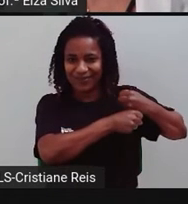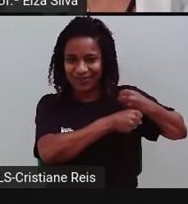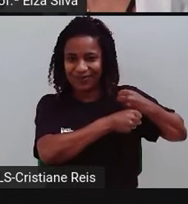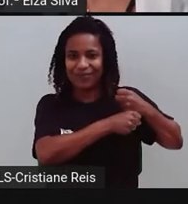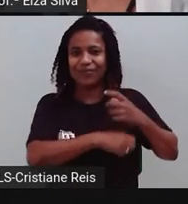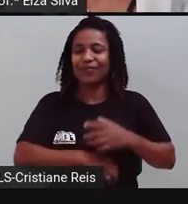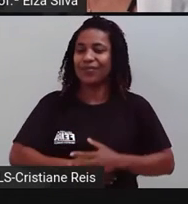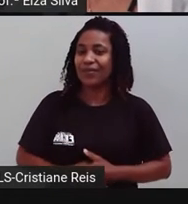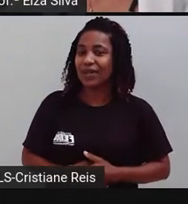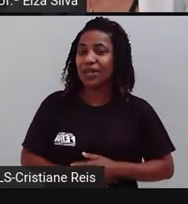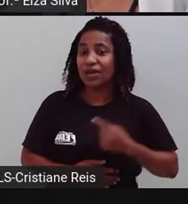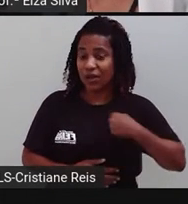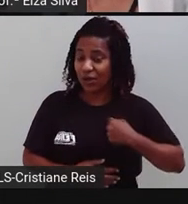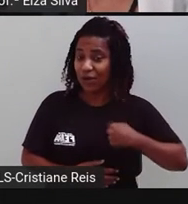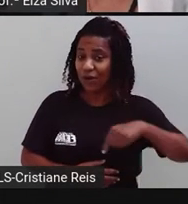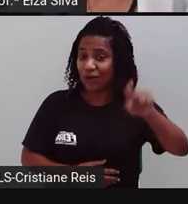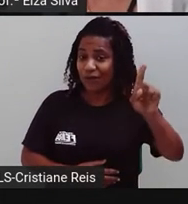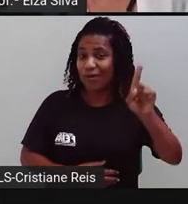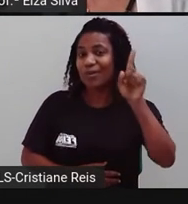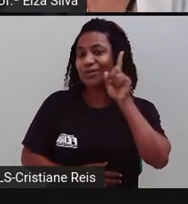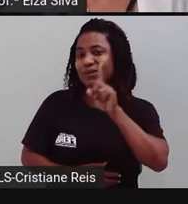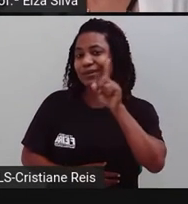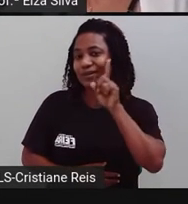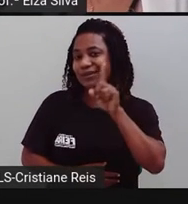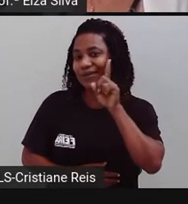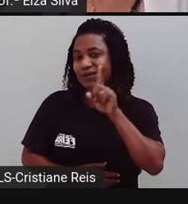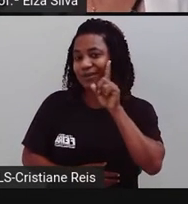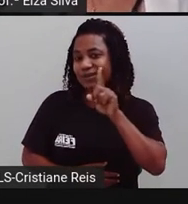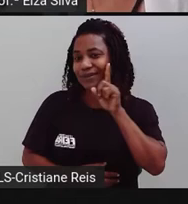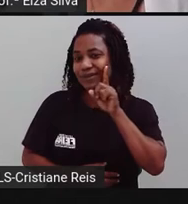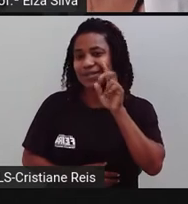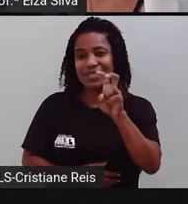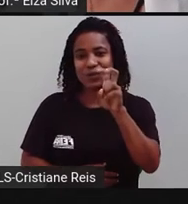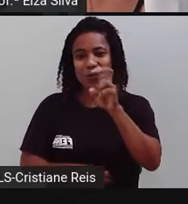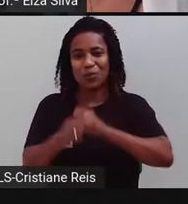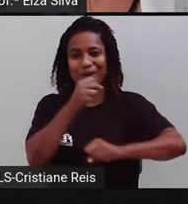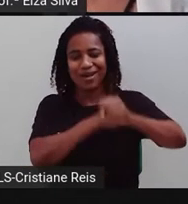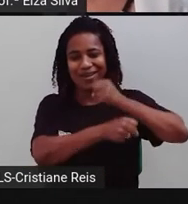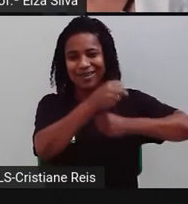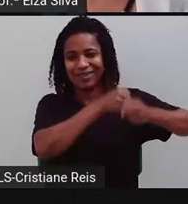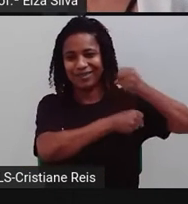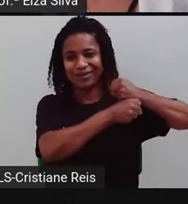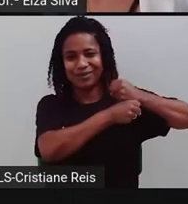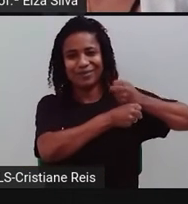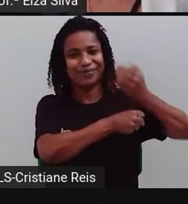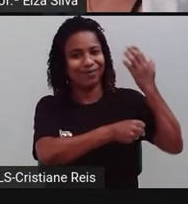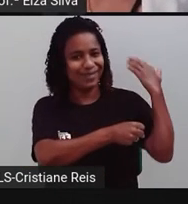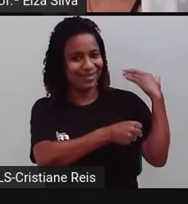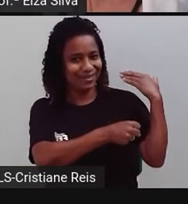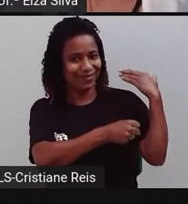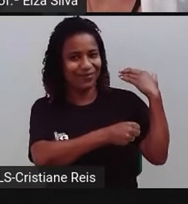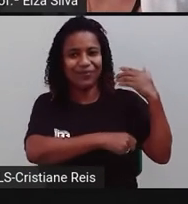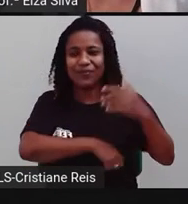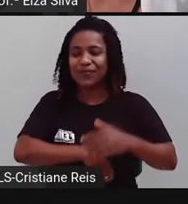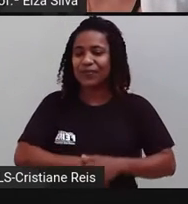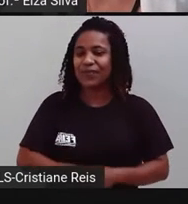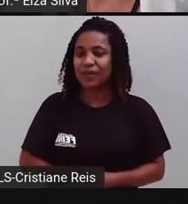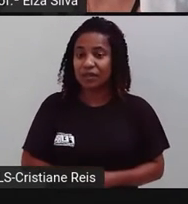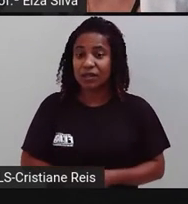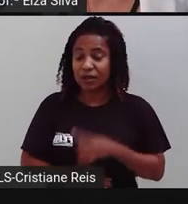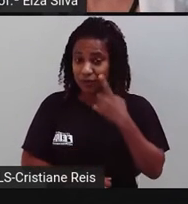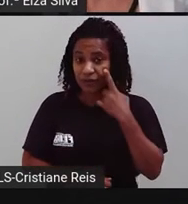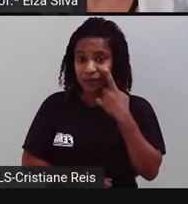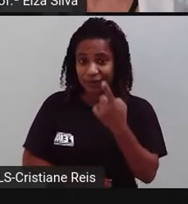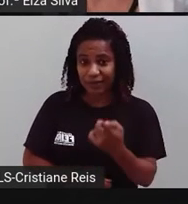Então, eu fui para os Estados Unidos há cinco anos atrás. Que é outro exemplo. Então, nós temos aqui last